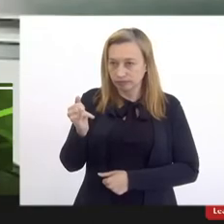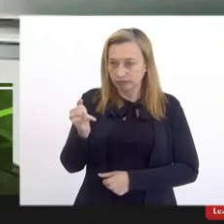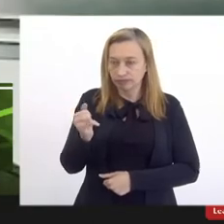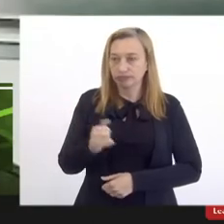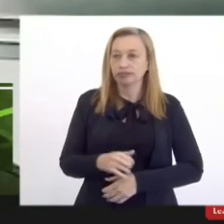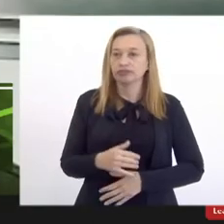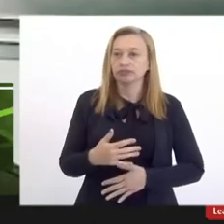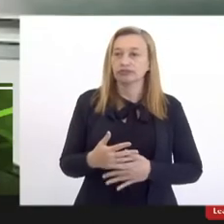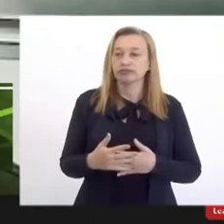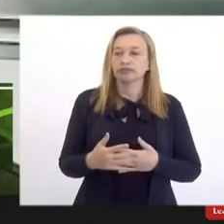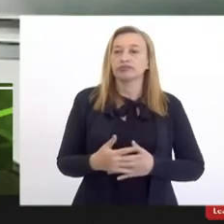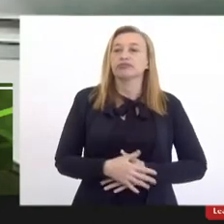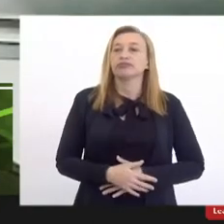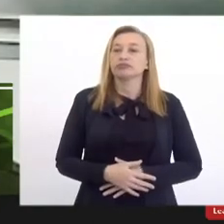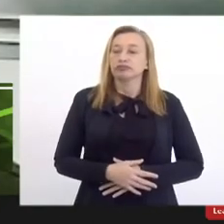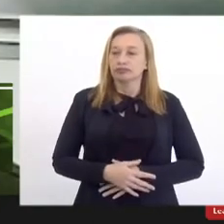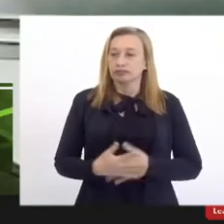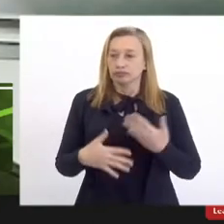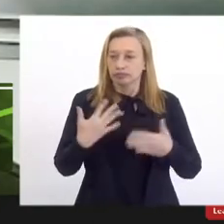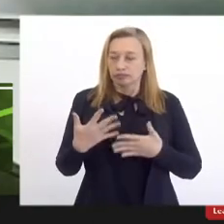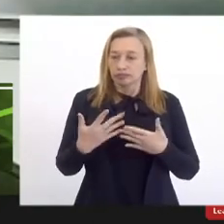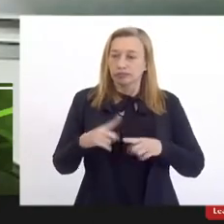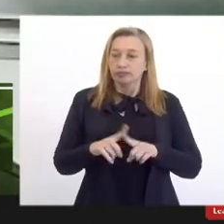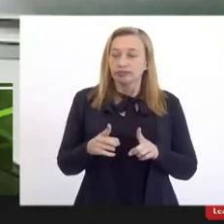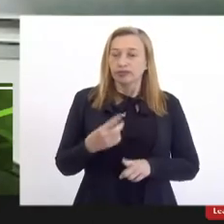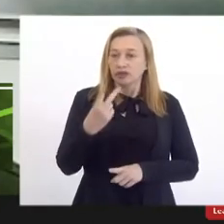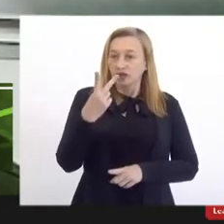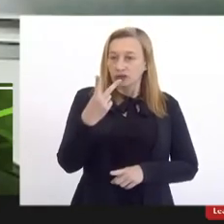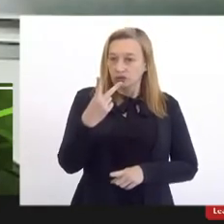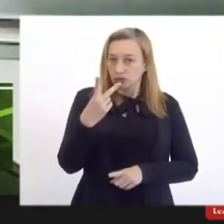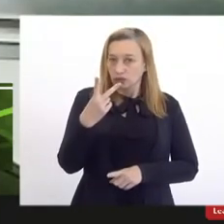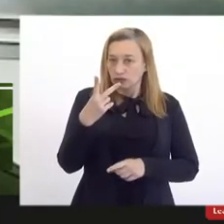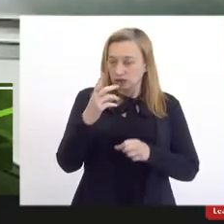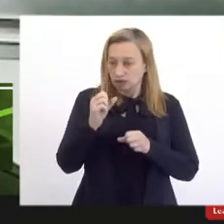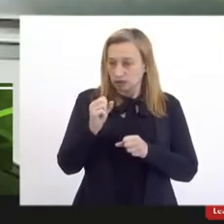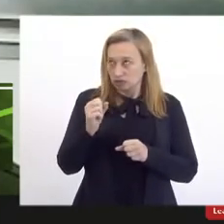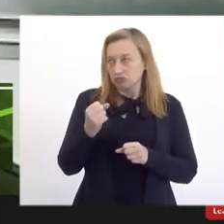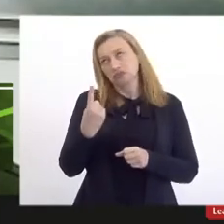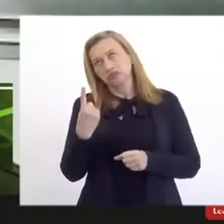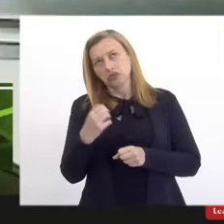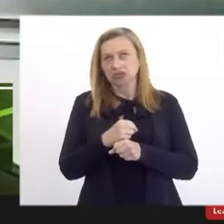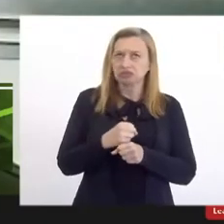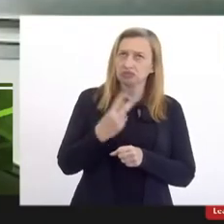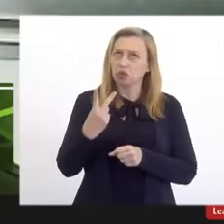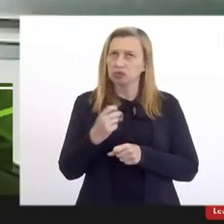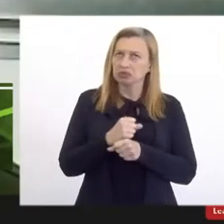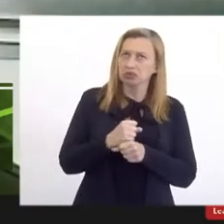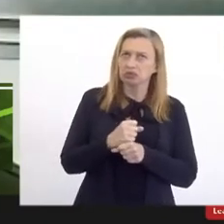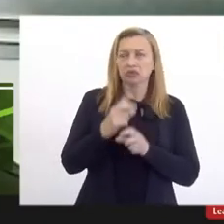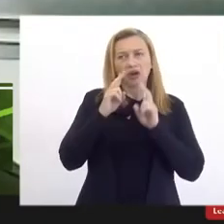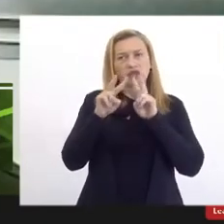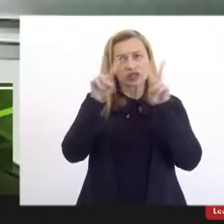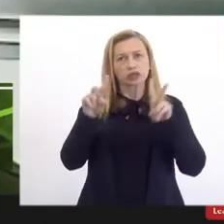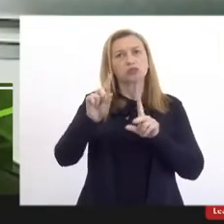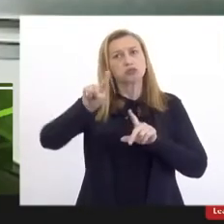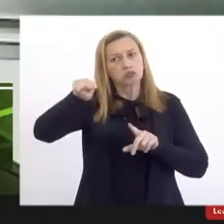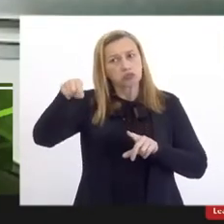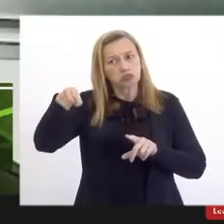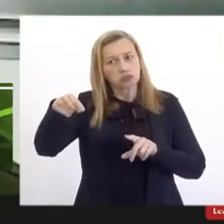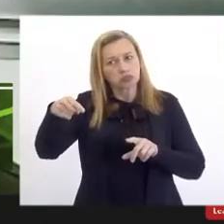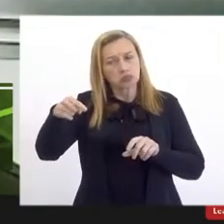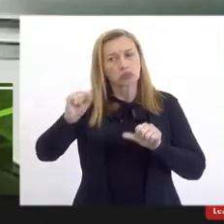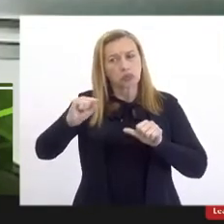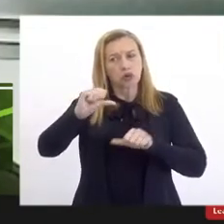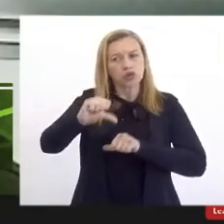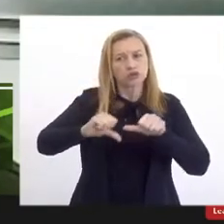satisfação da UERJ. mas daqui a duas décadas, uma década, a visão pode ser outra. E